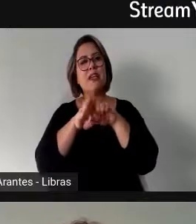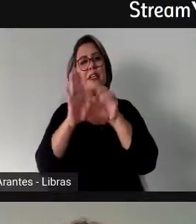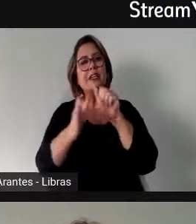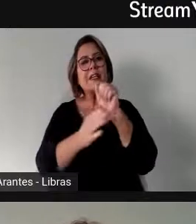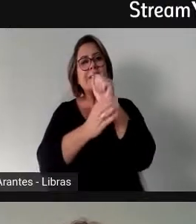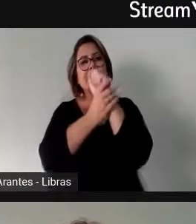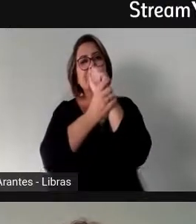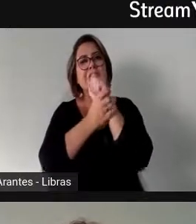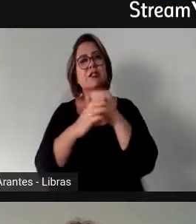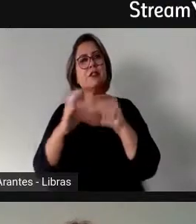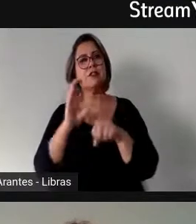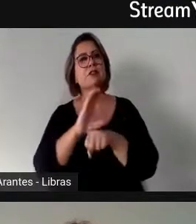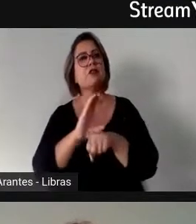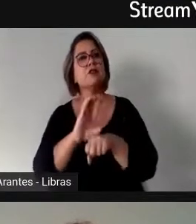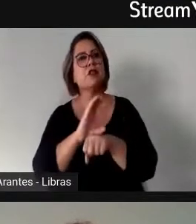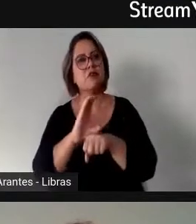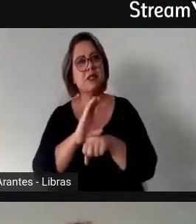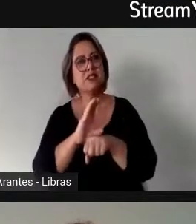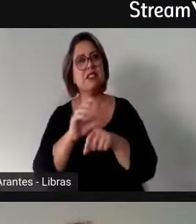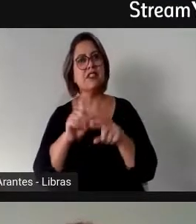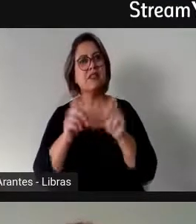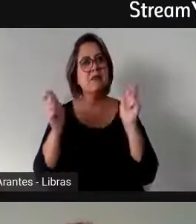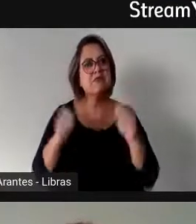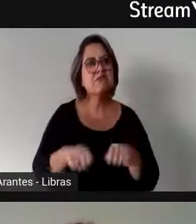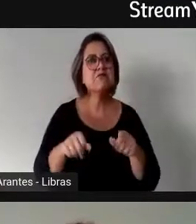é, há uma possibilidade real?